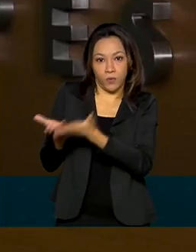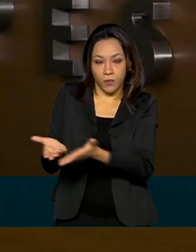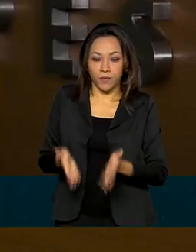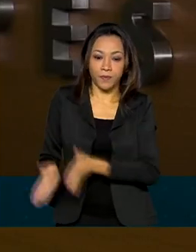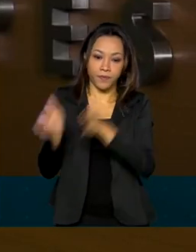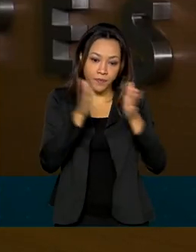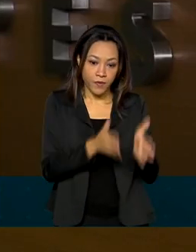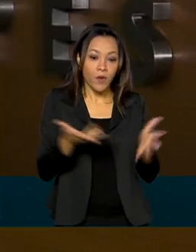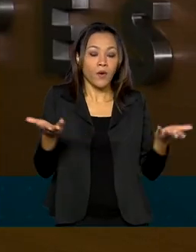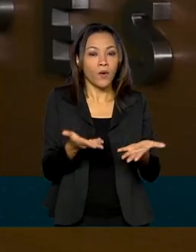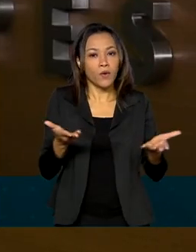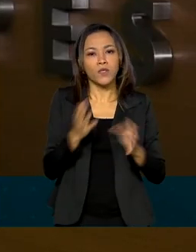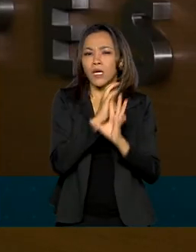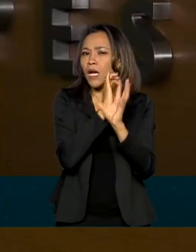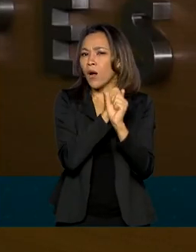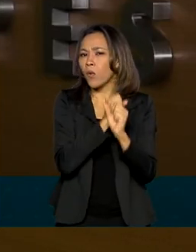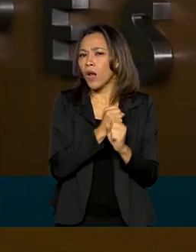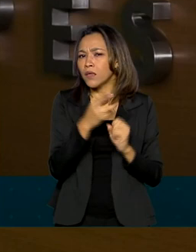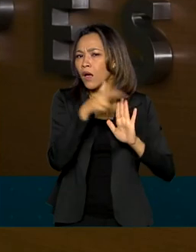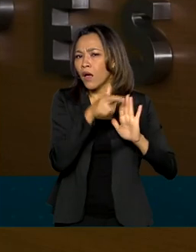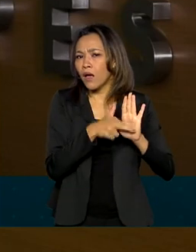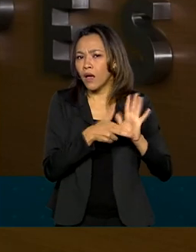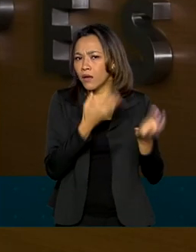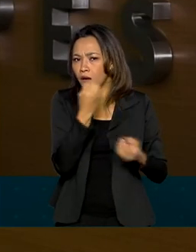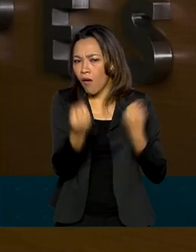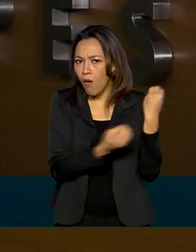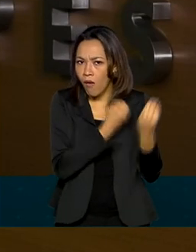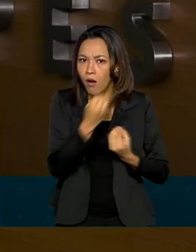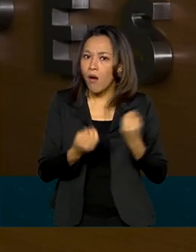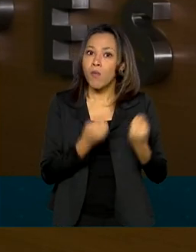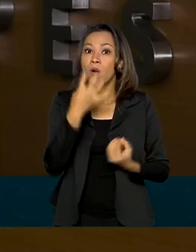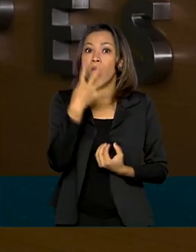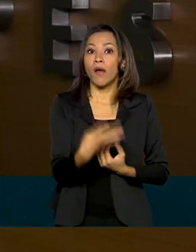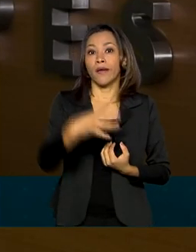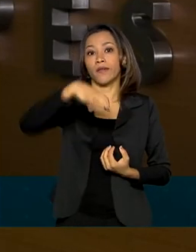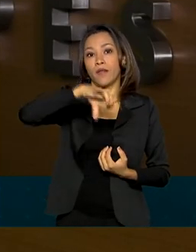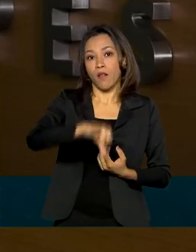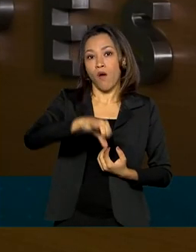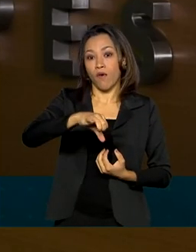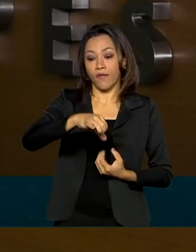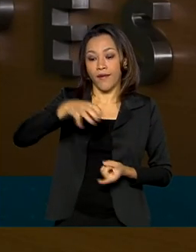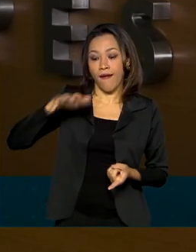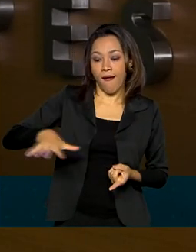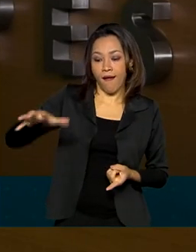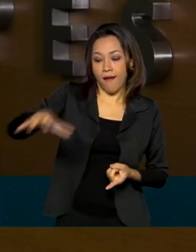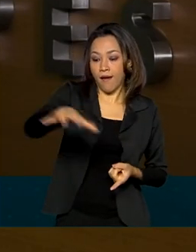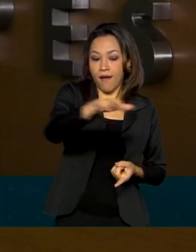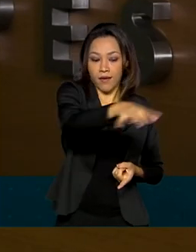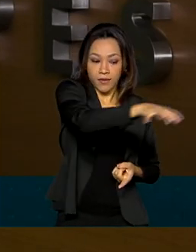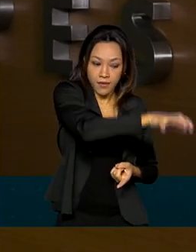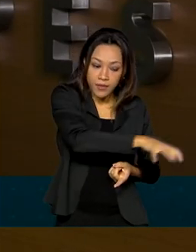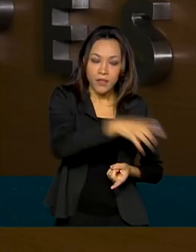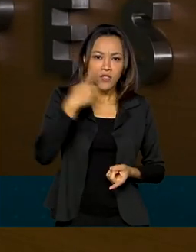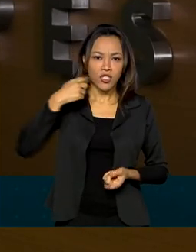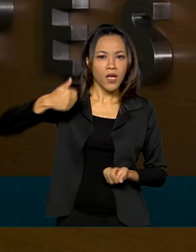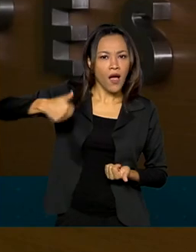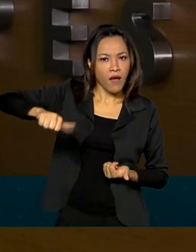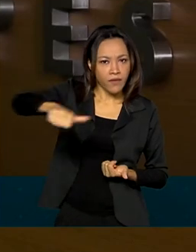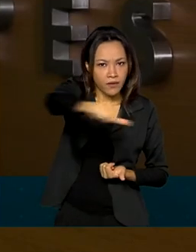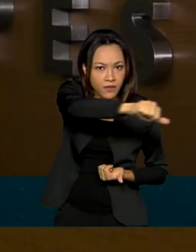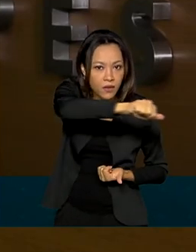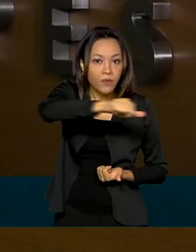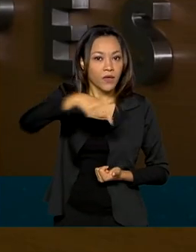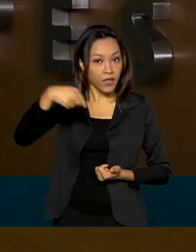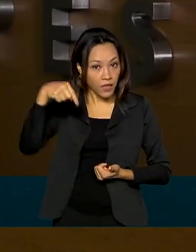é, portanto, calculado dentro de cada uma das 49 áreas de avaliação a qual o